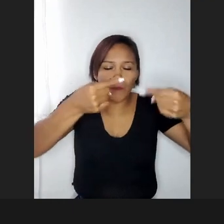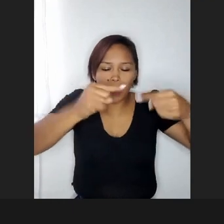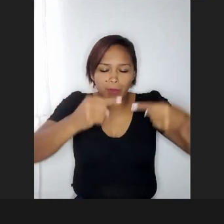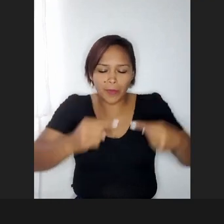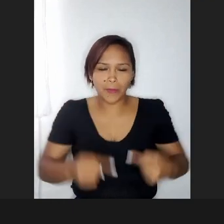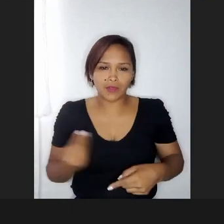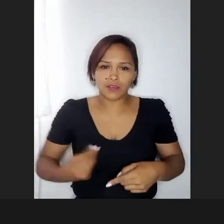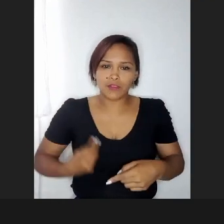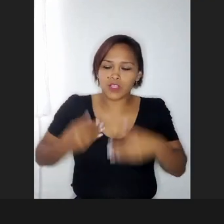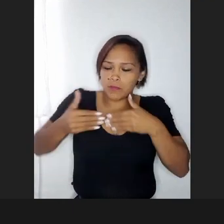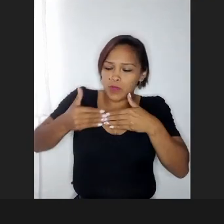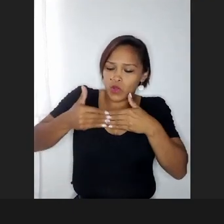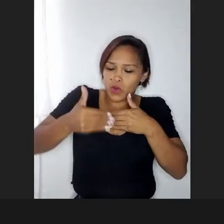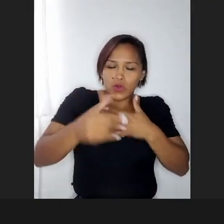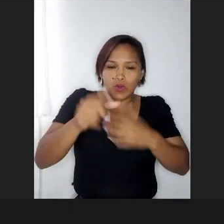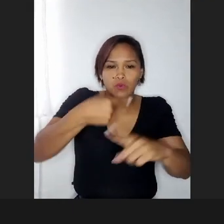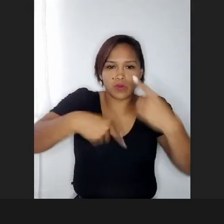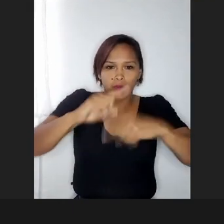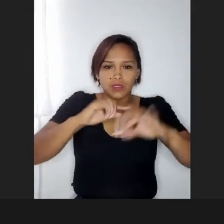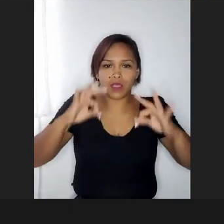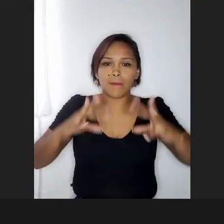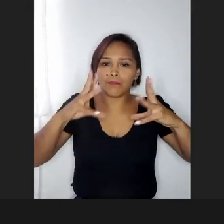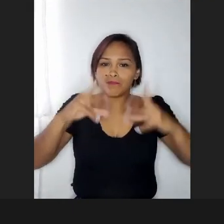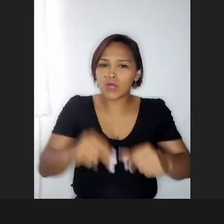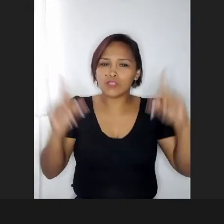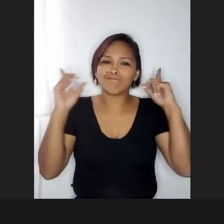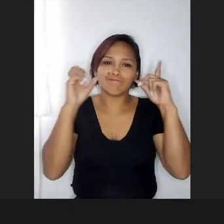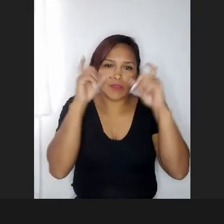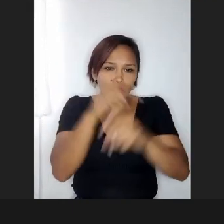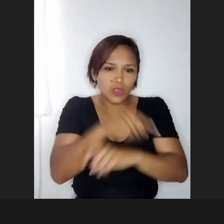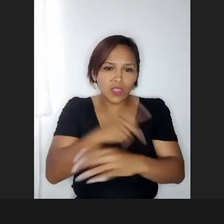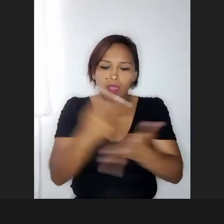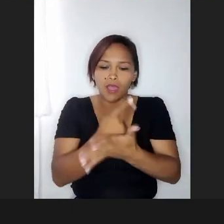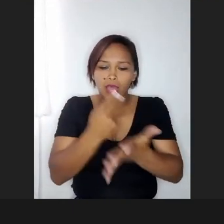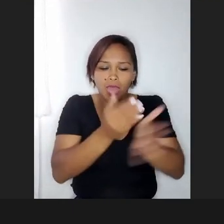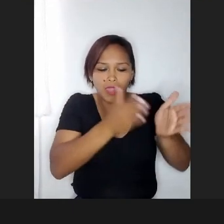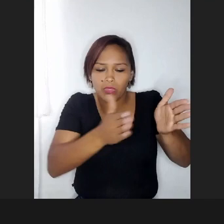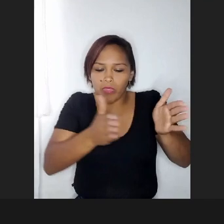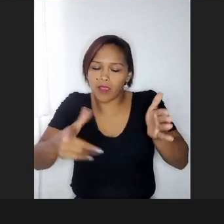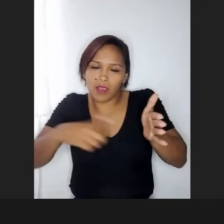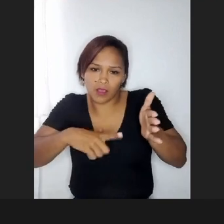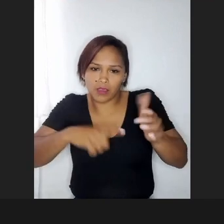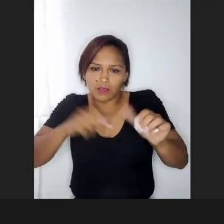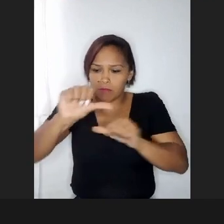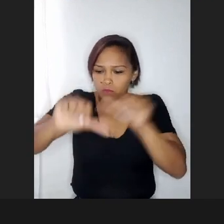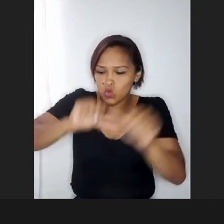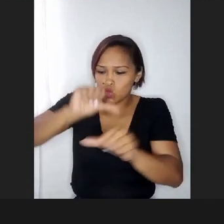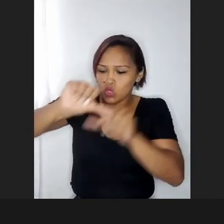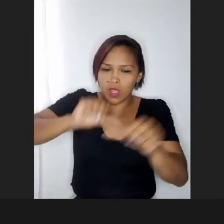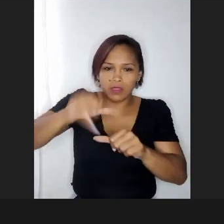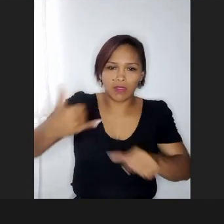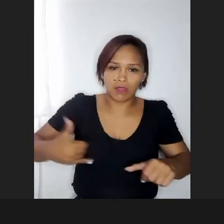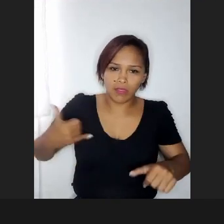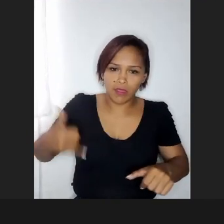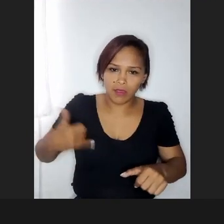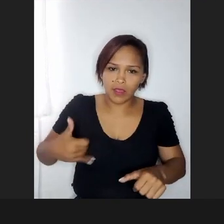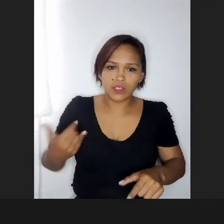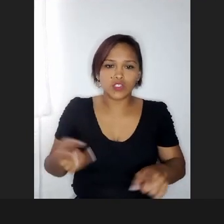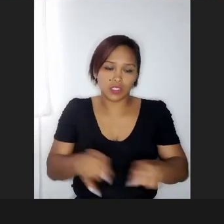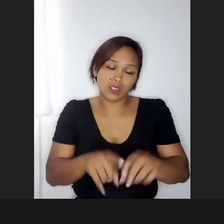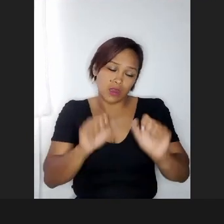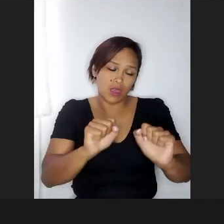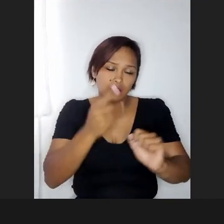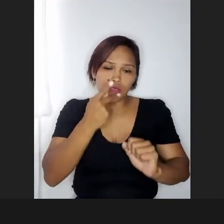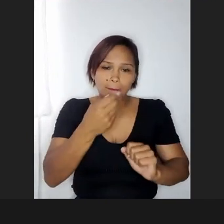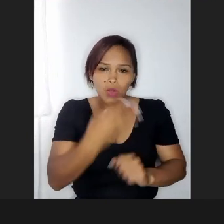passar, né, por, por, as fases aí, né, que a gente vai mudando a cada idade, e é isso, a gente tá